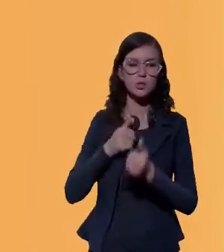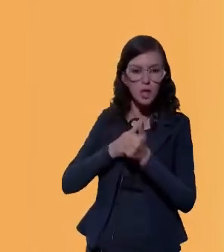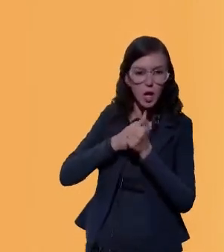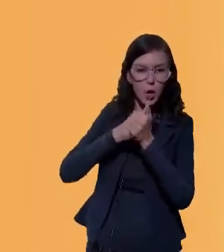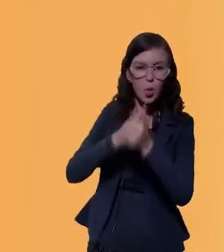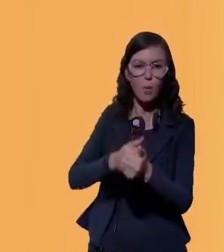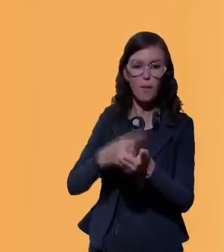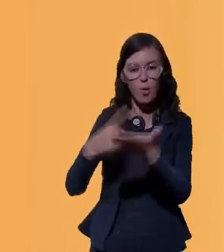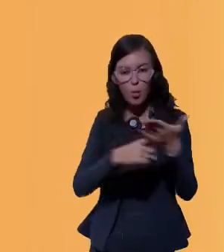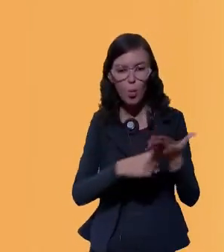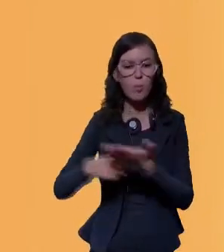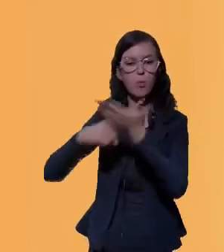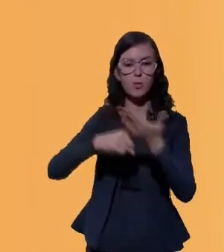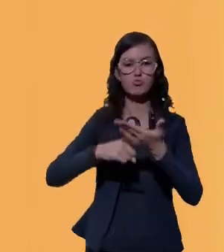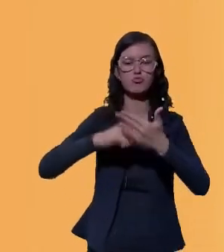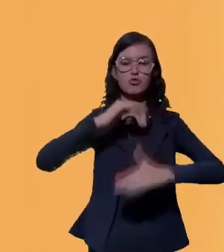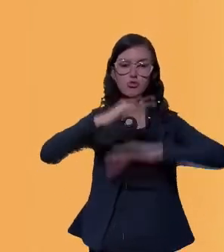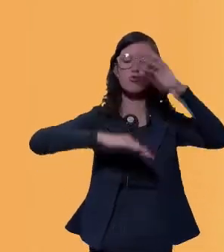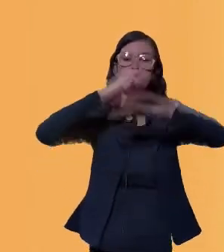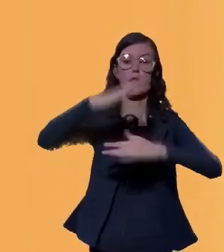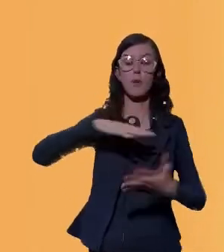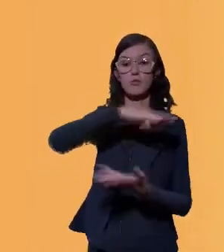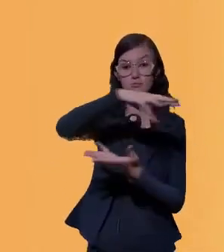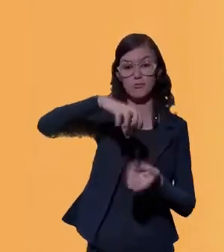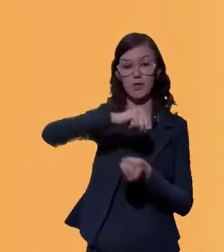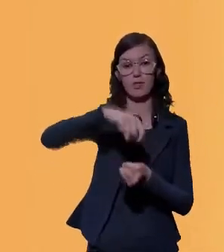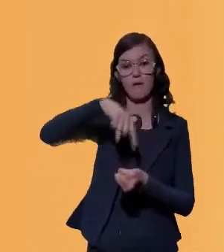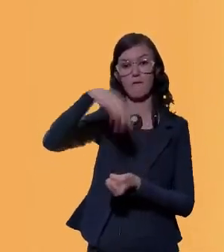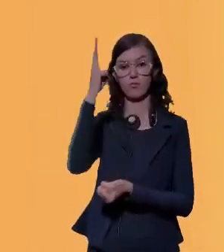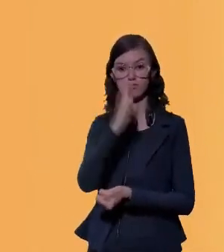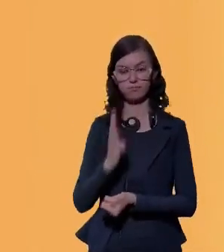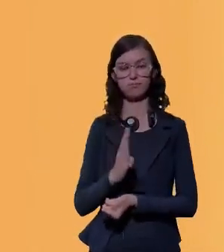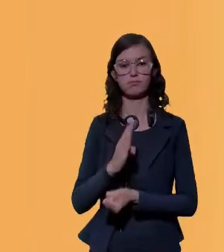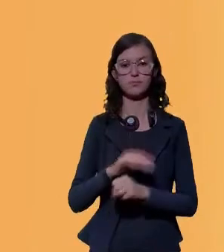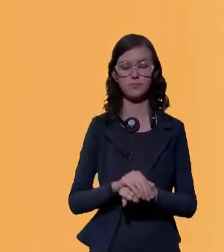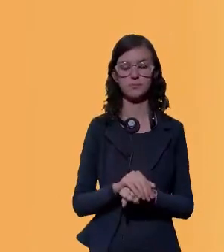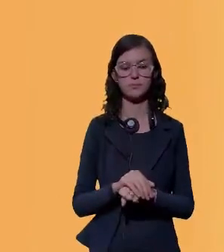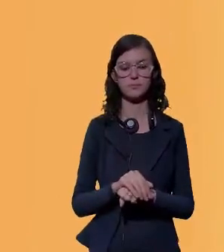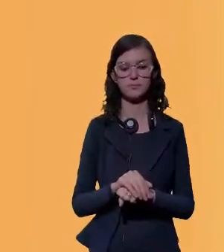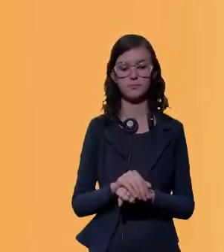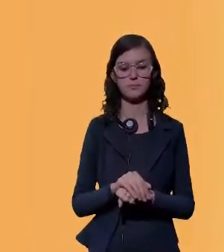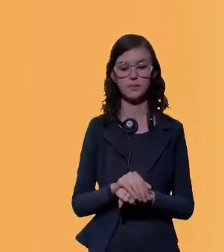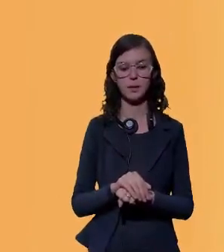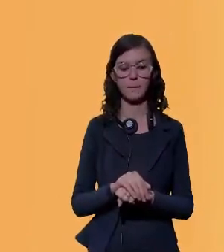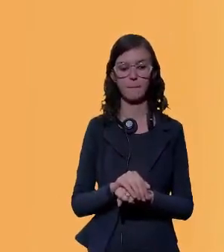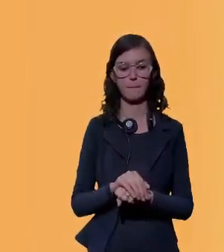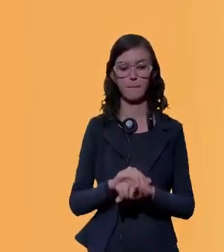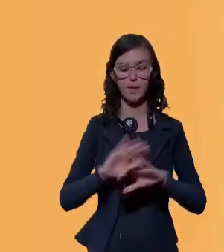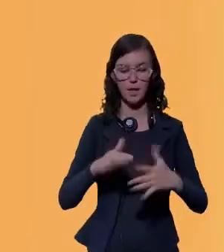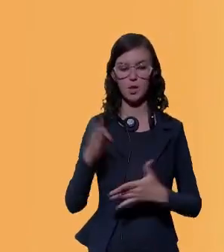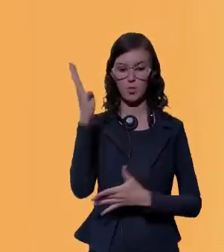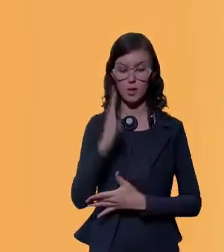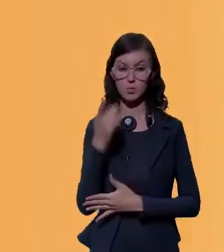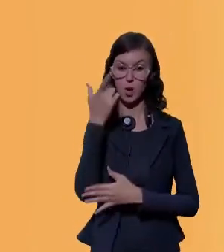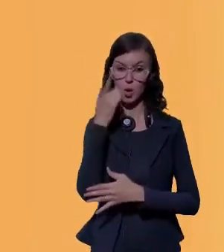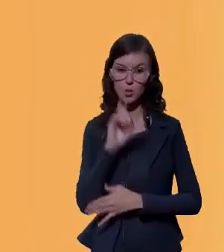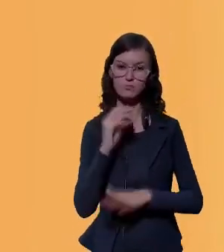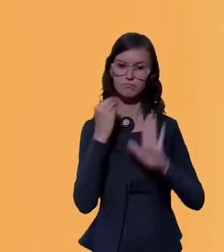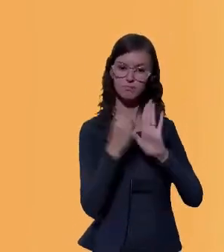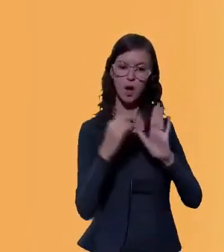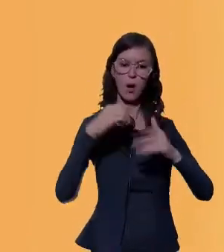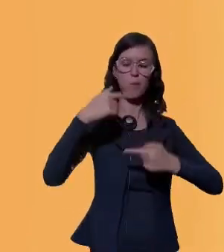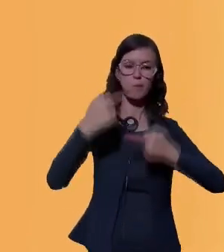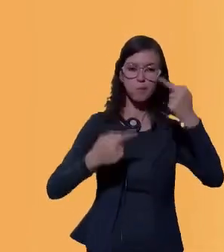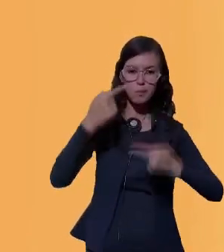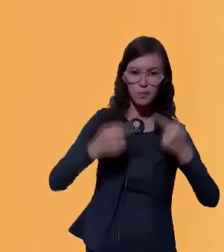compromissos de desenvolvimento sustentável do país. No Brasil, o primeiro passo para uma maior integração entre políticas